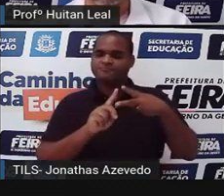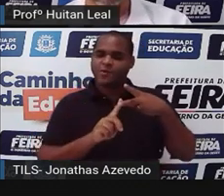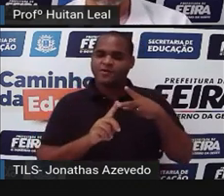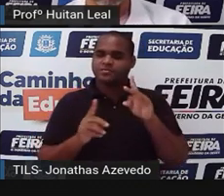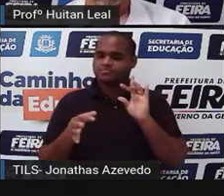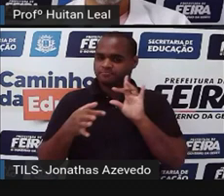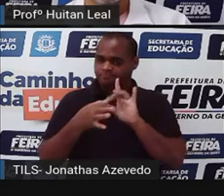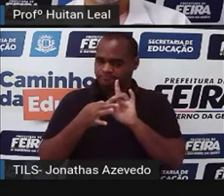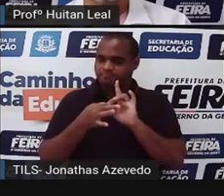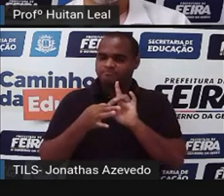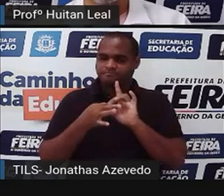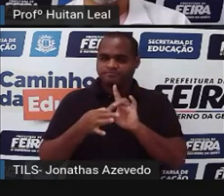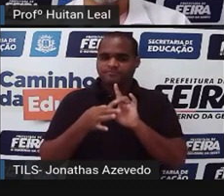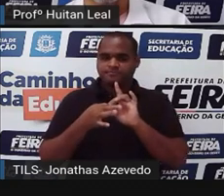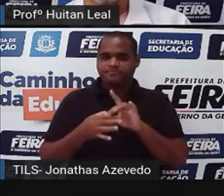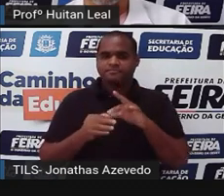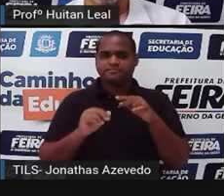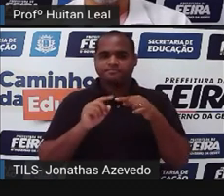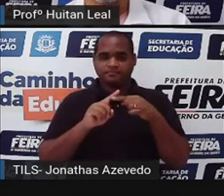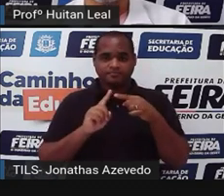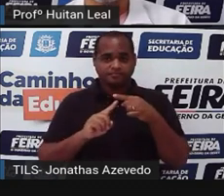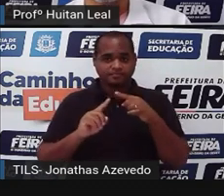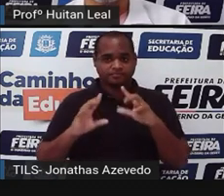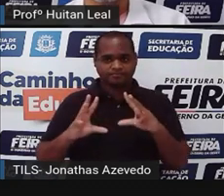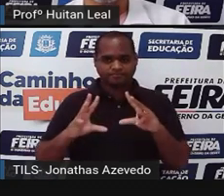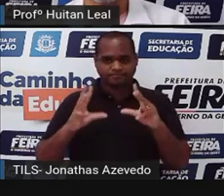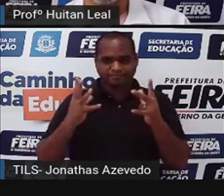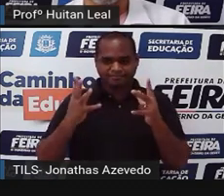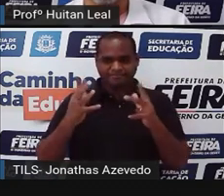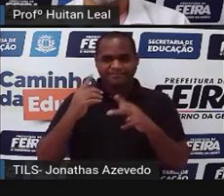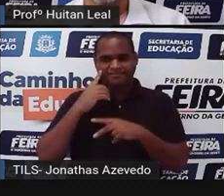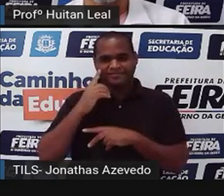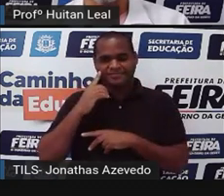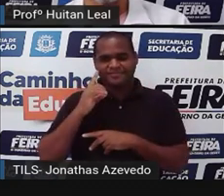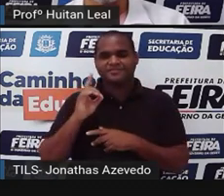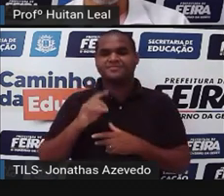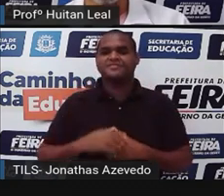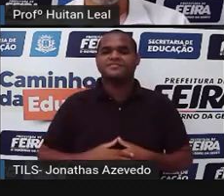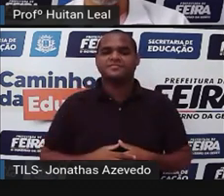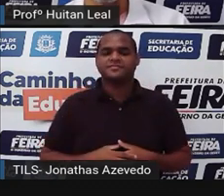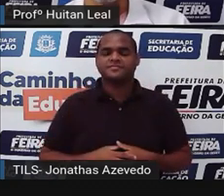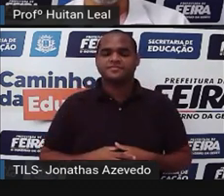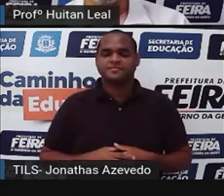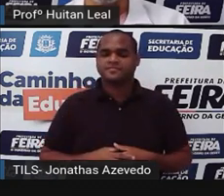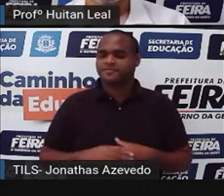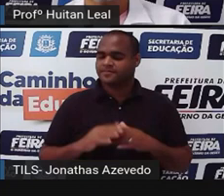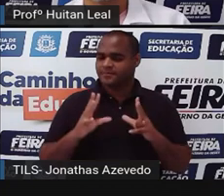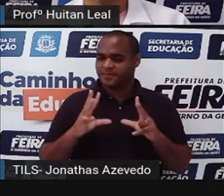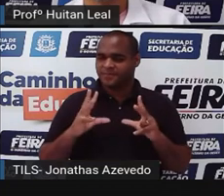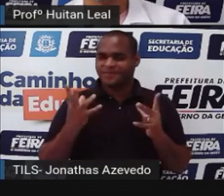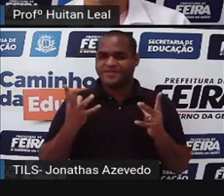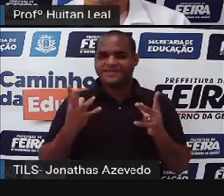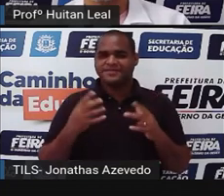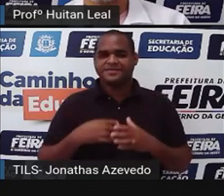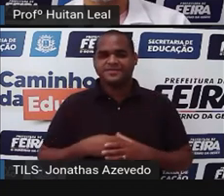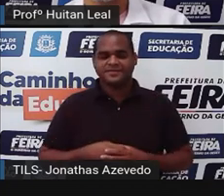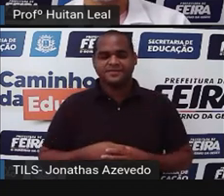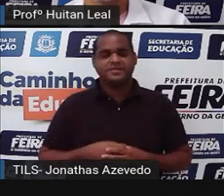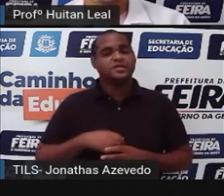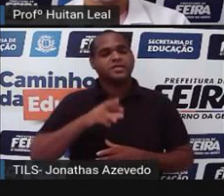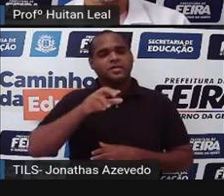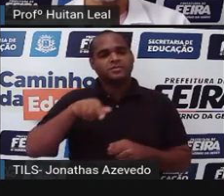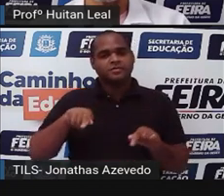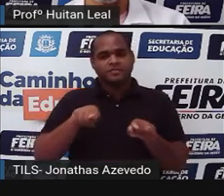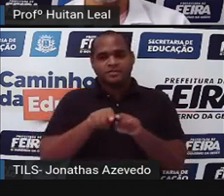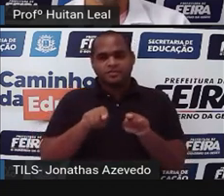ficção, os elementos fantásticos que nós vimos, não é? Fantasiosos, mas também aparecem ali